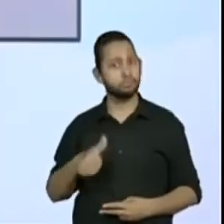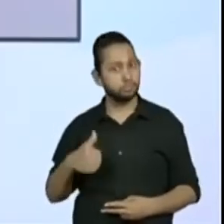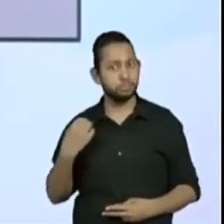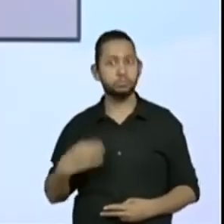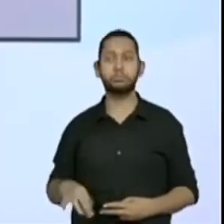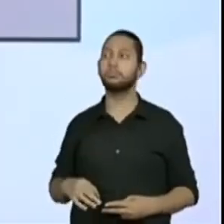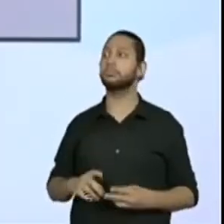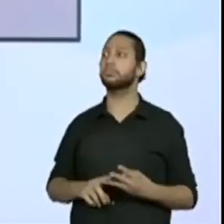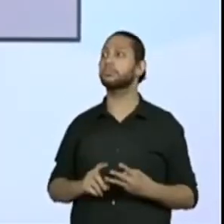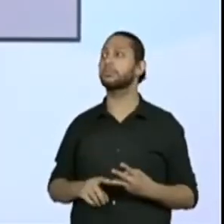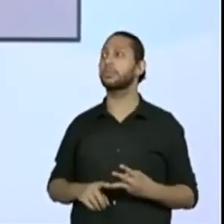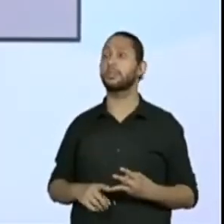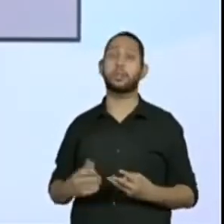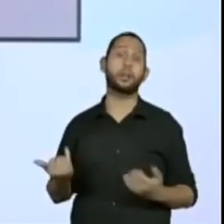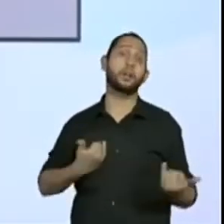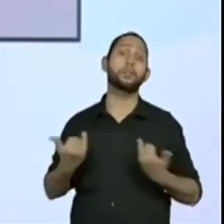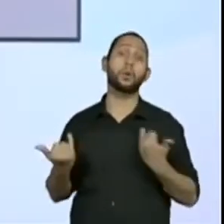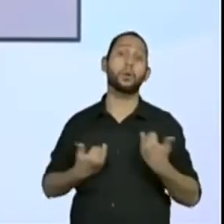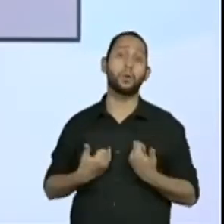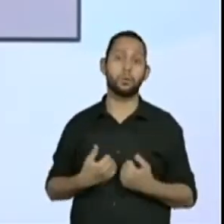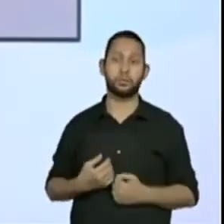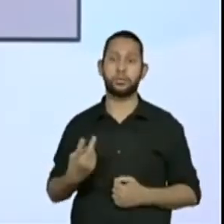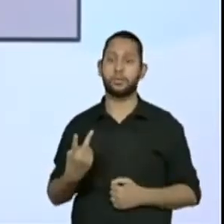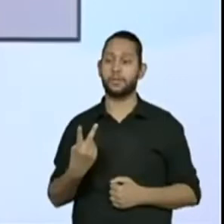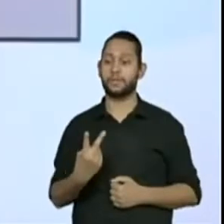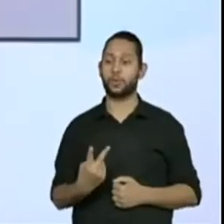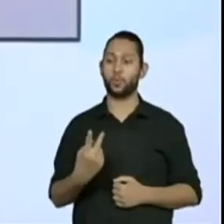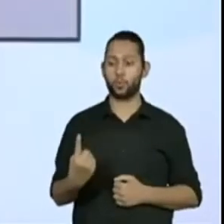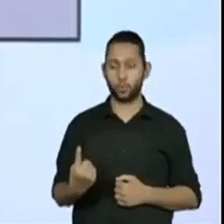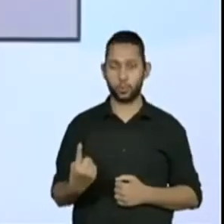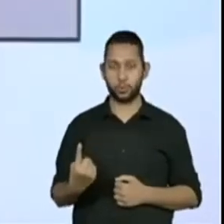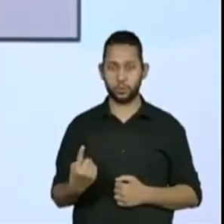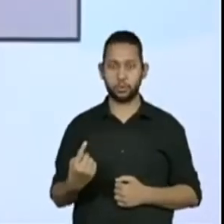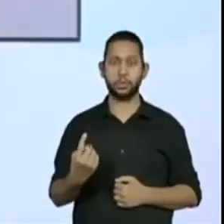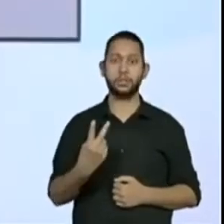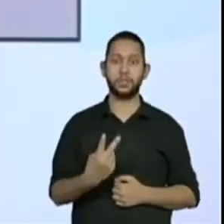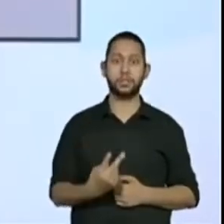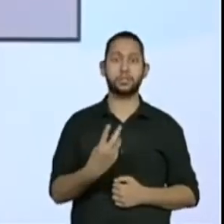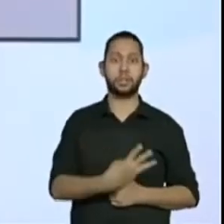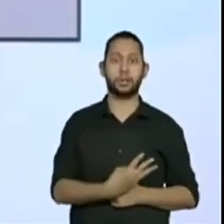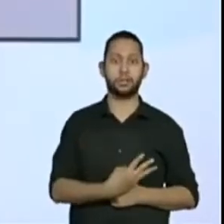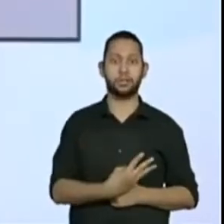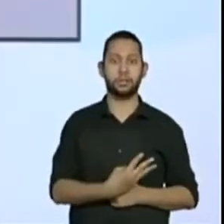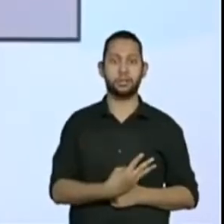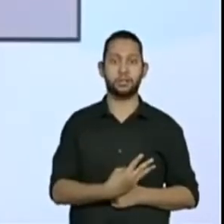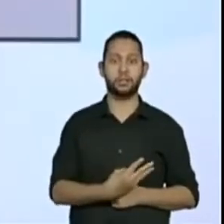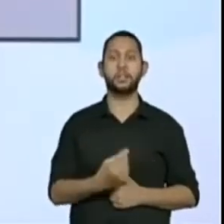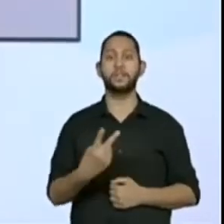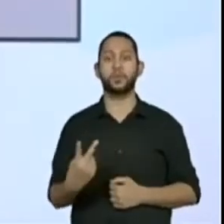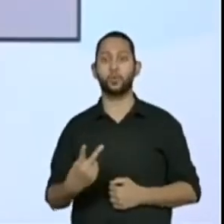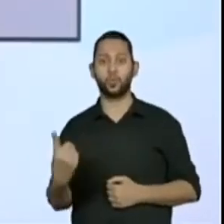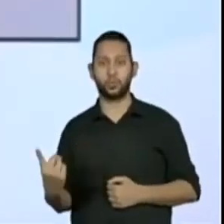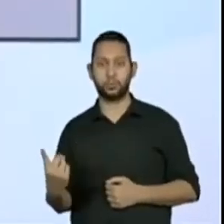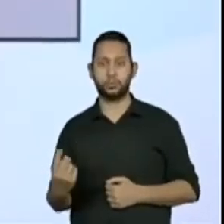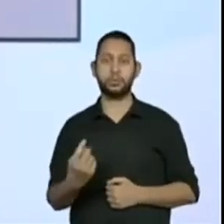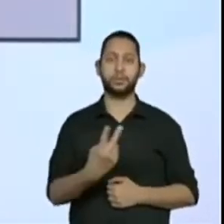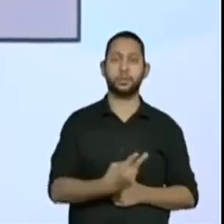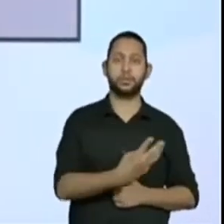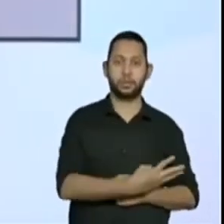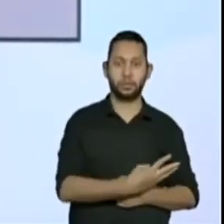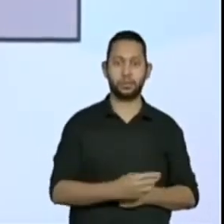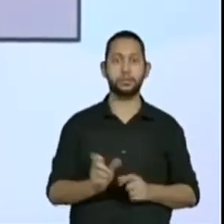certa e todos estão falando 21 e 23. Então vamos lá. Vamos preencher. Então, 13,